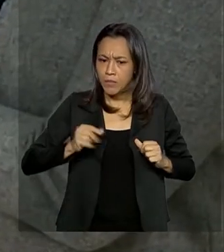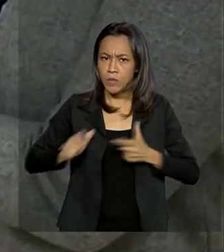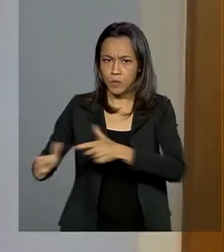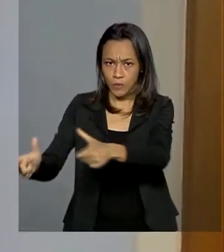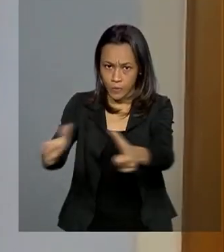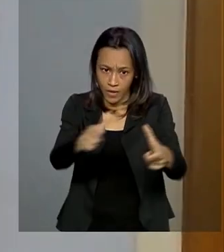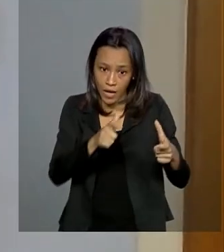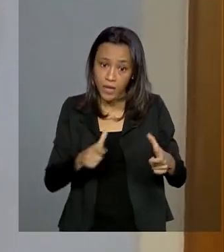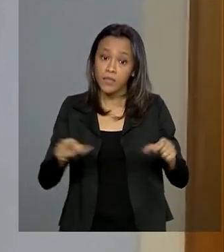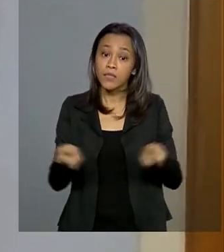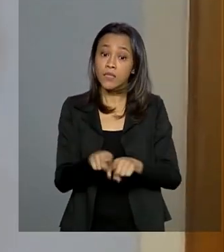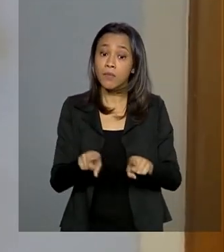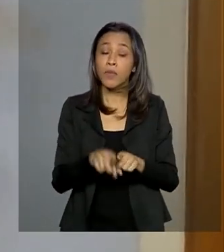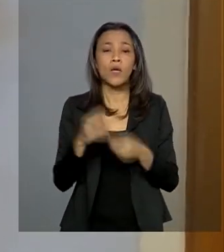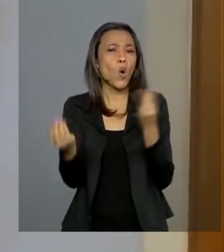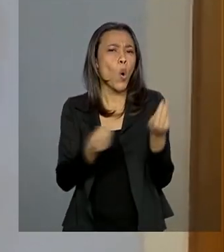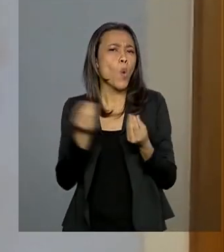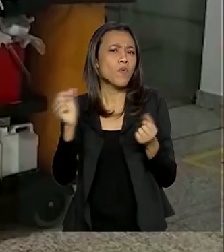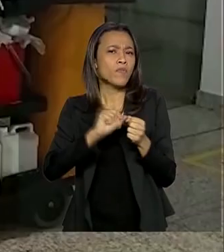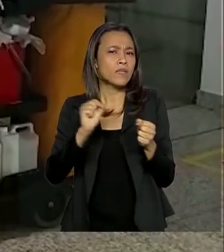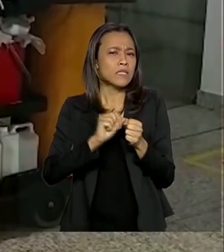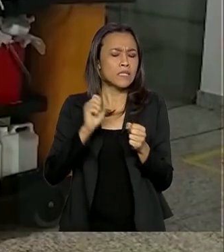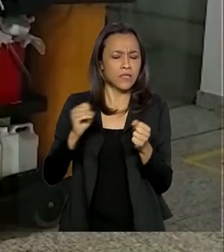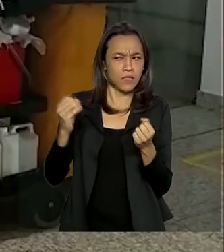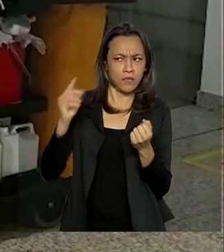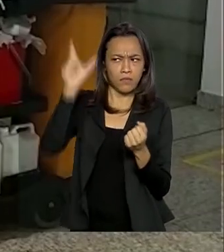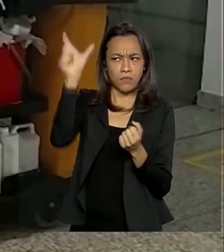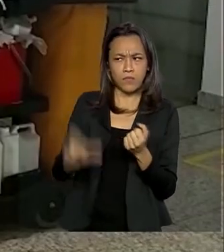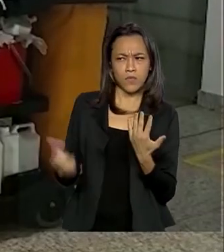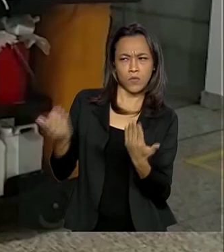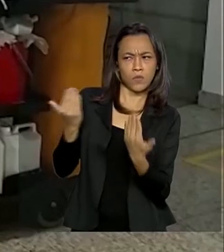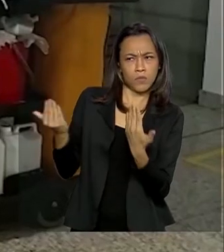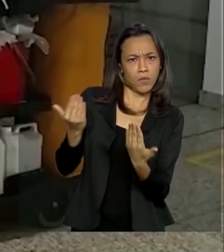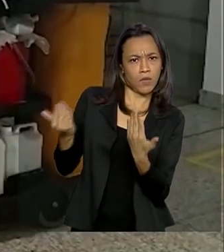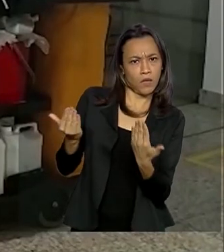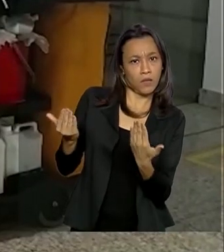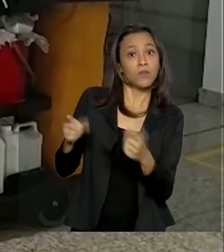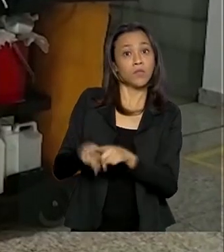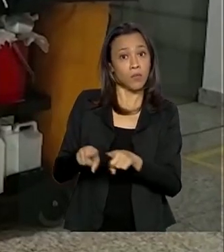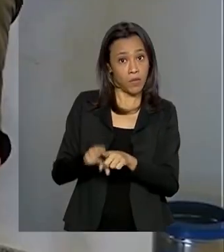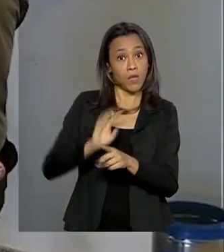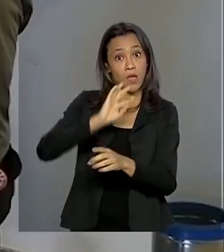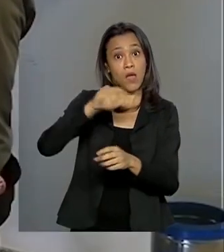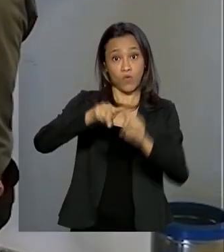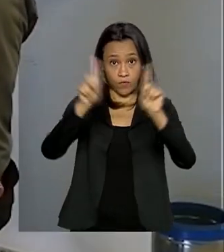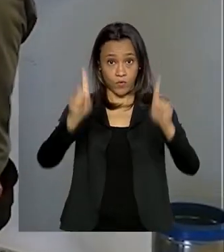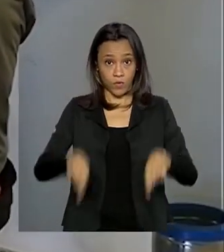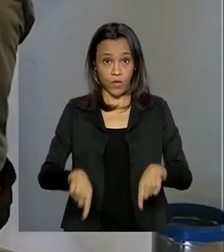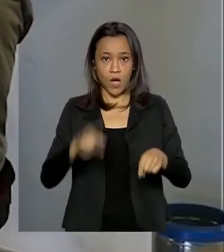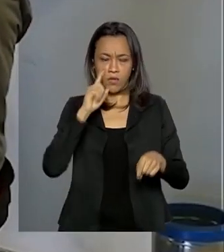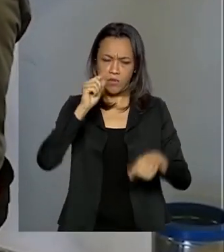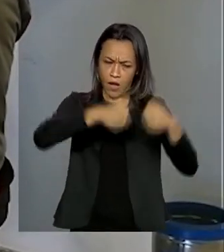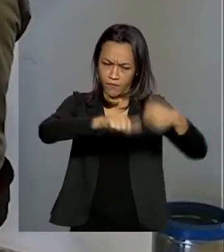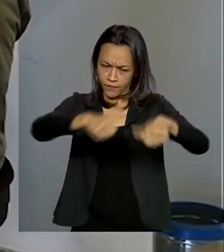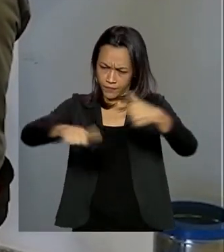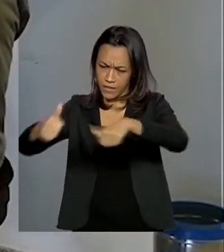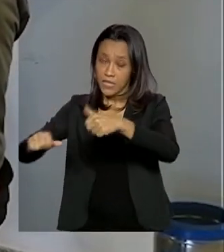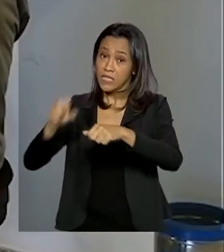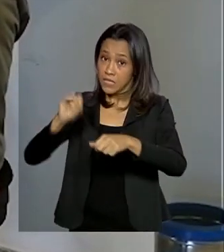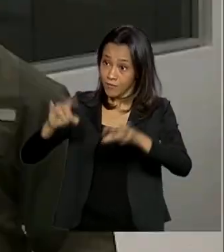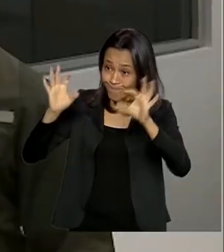e de que forma agir em caso em relação aos casos suspeitos, promovendo a triagem dos funcionários e o afastamento quando houver